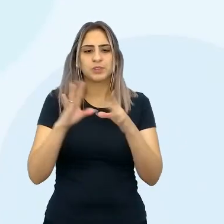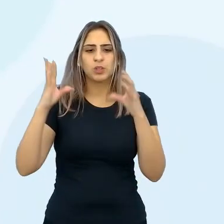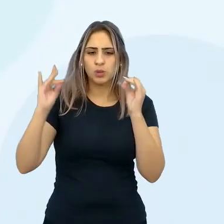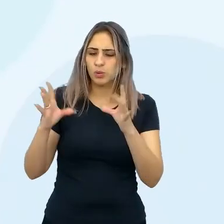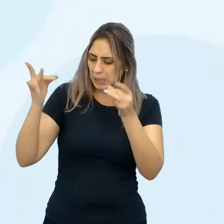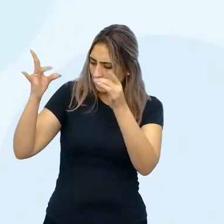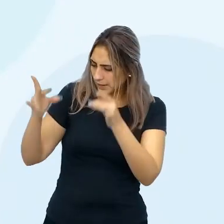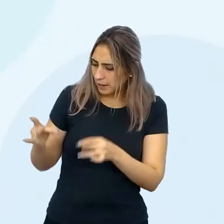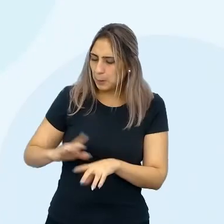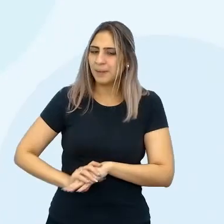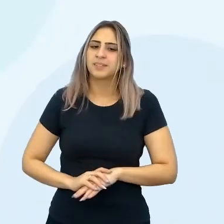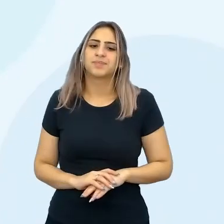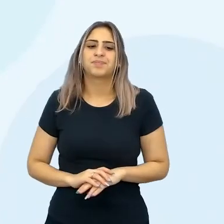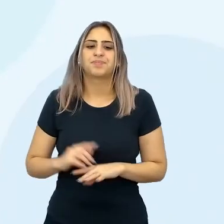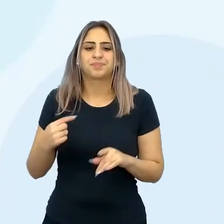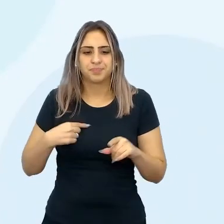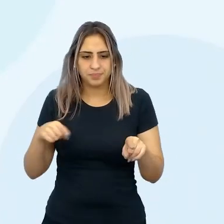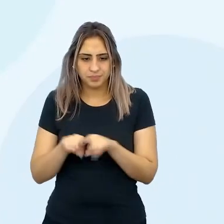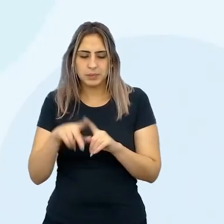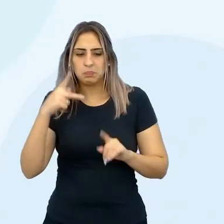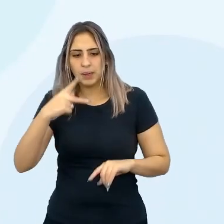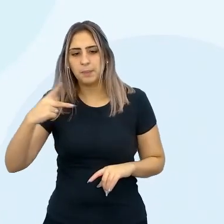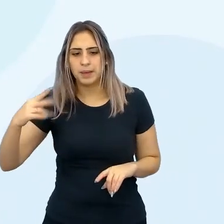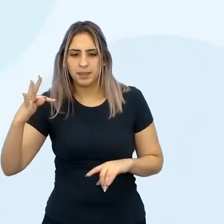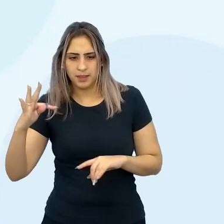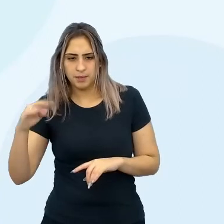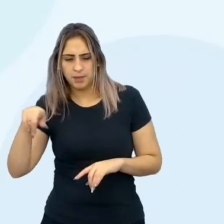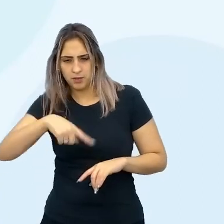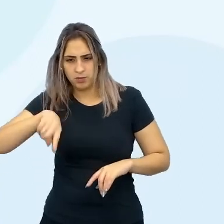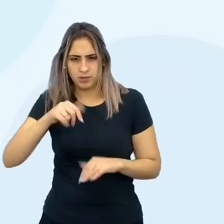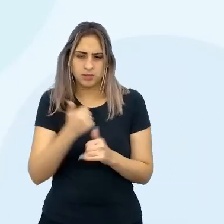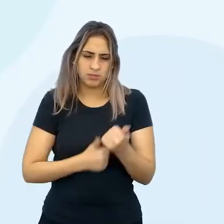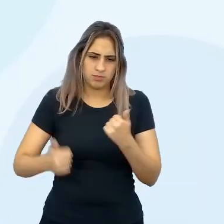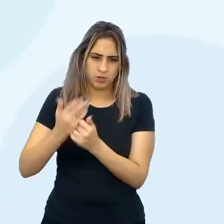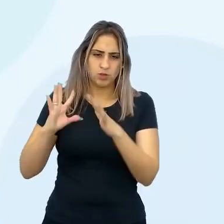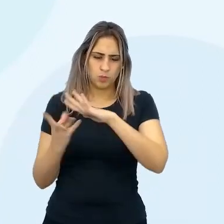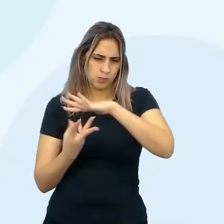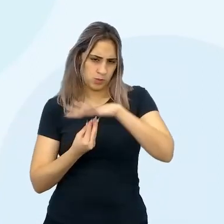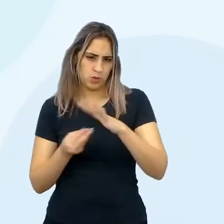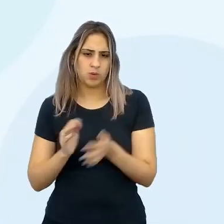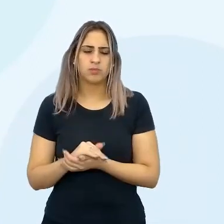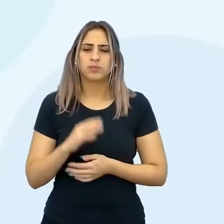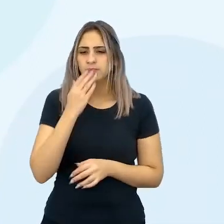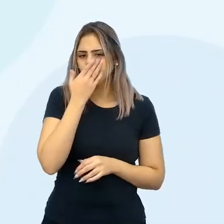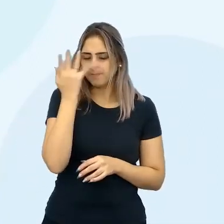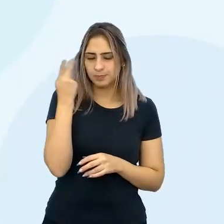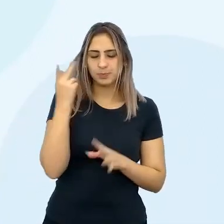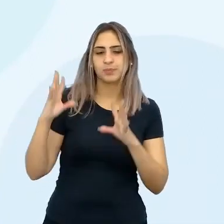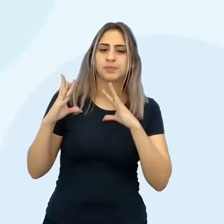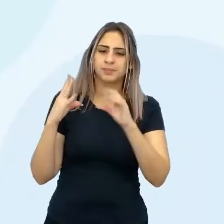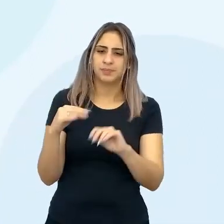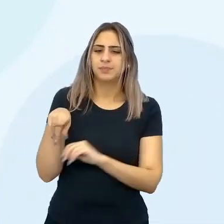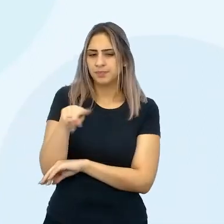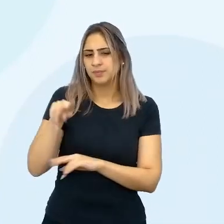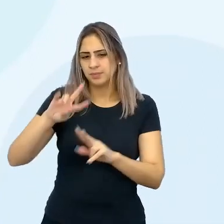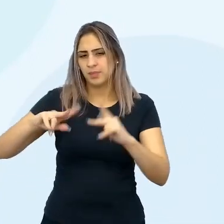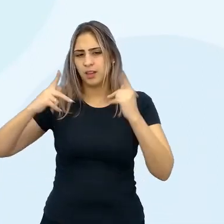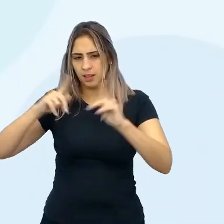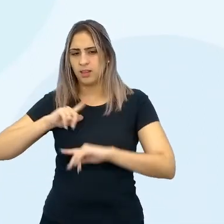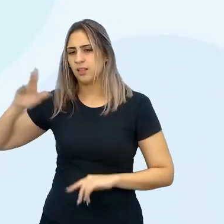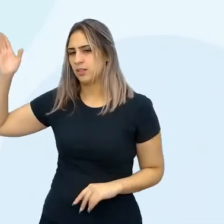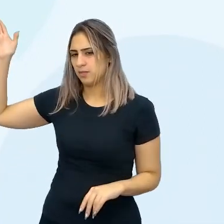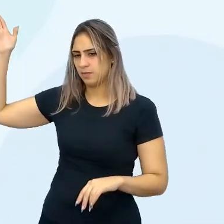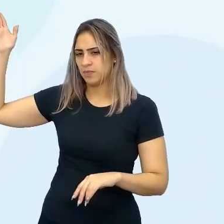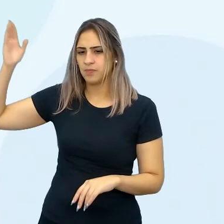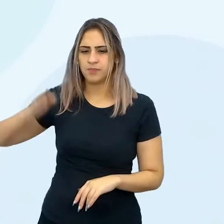tudo destrinchadinho. Eu deixei no PPT para vocês, tá? Mas, está tudo também nesse link aqui,